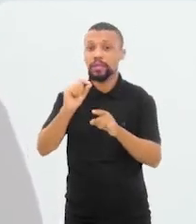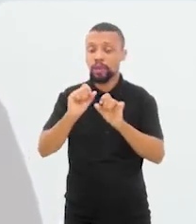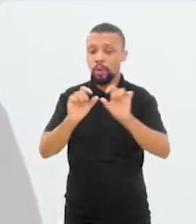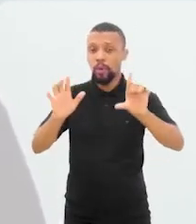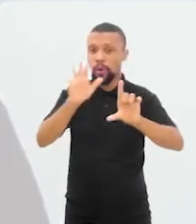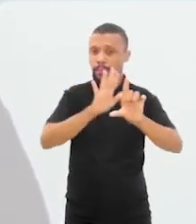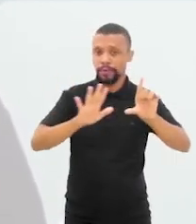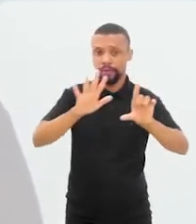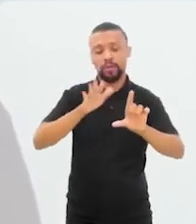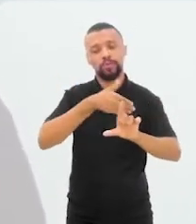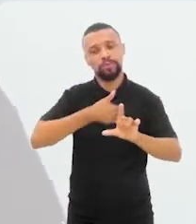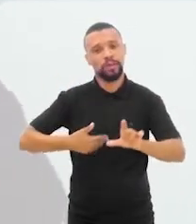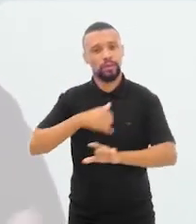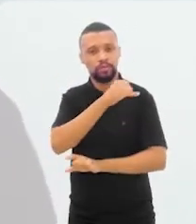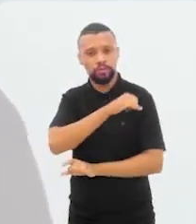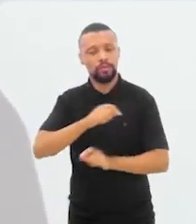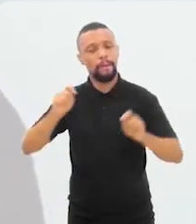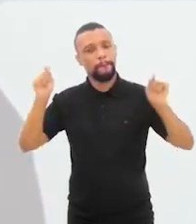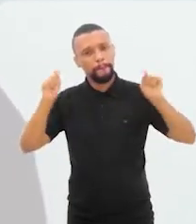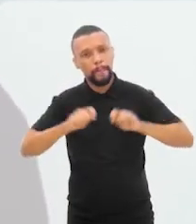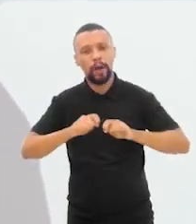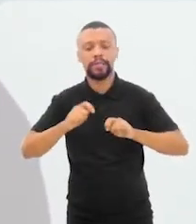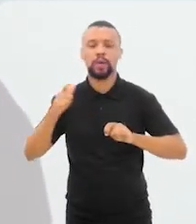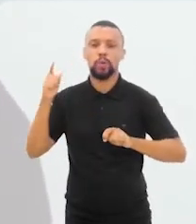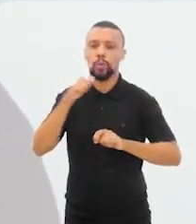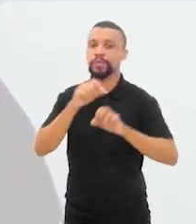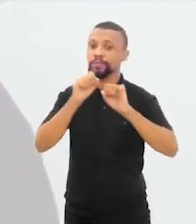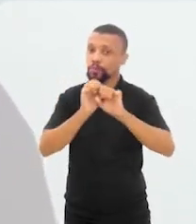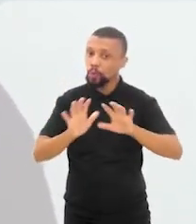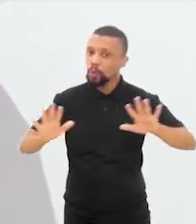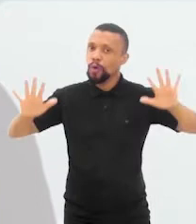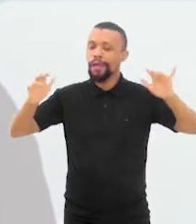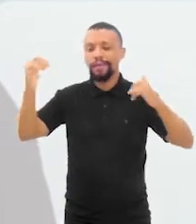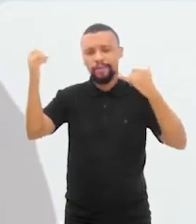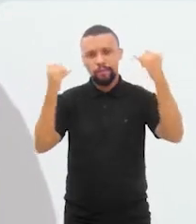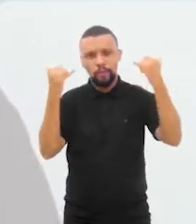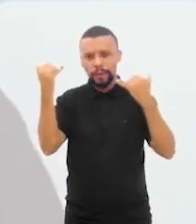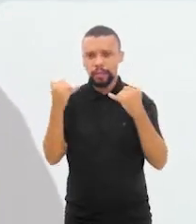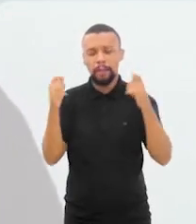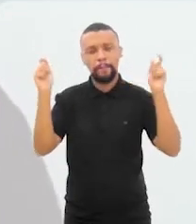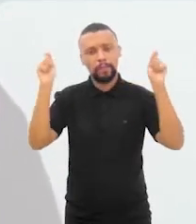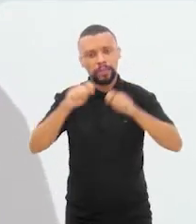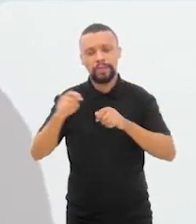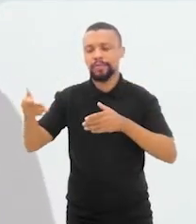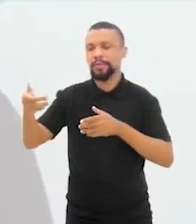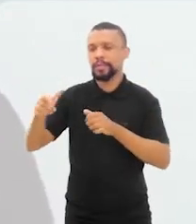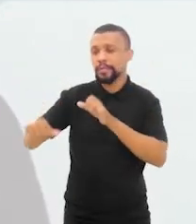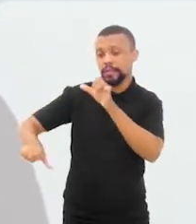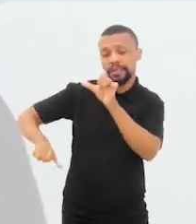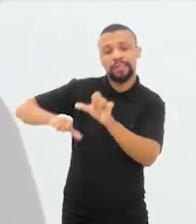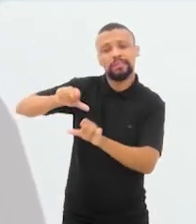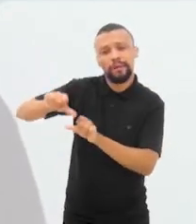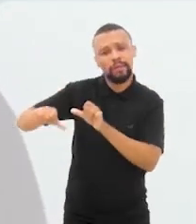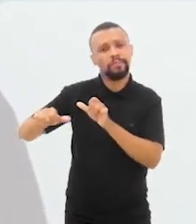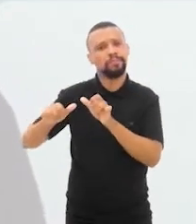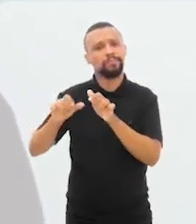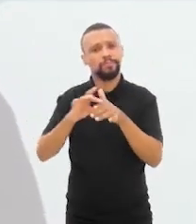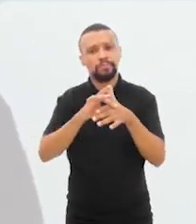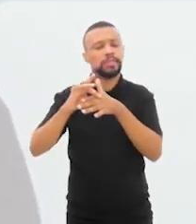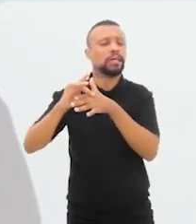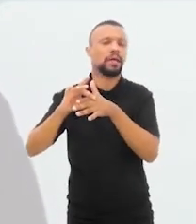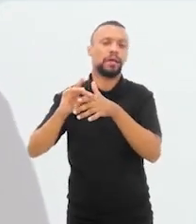Observatório do Estado do Rio de Janeiro possa, enfim, abarcar o máximo de informação possível e gerar essa transformação